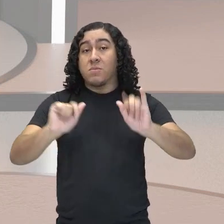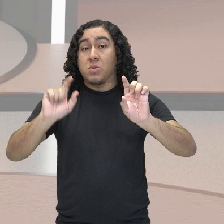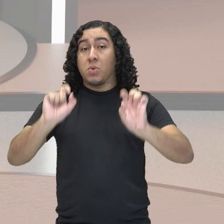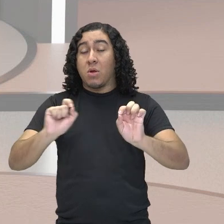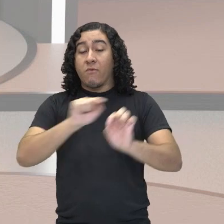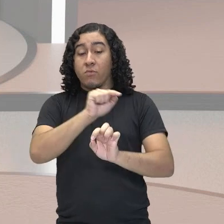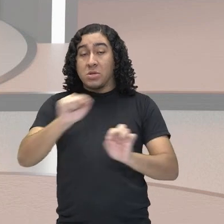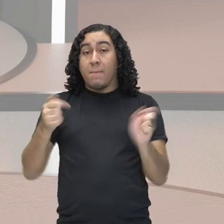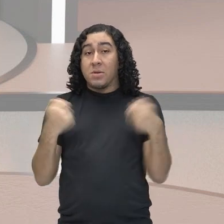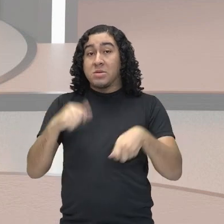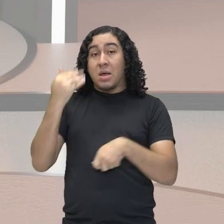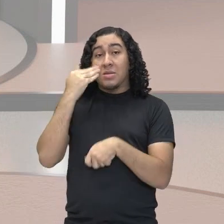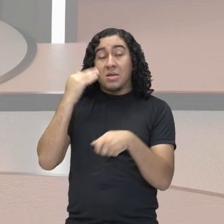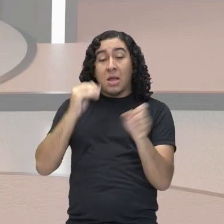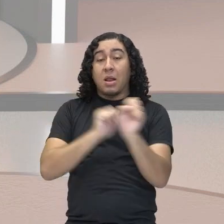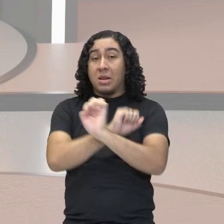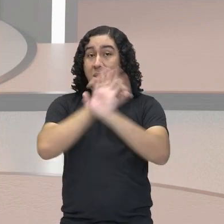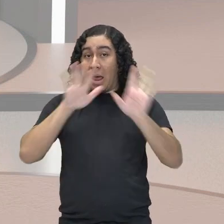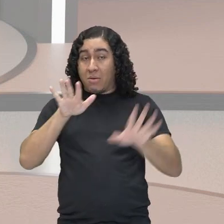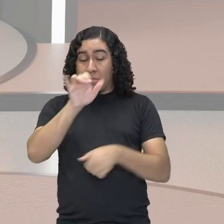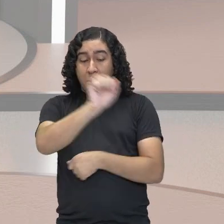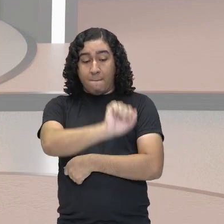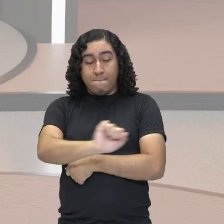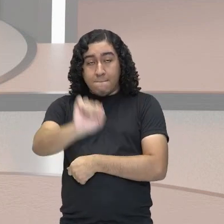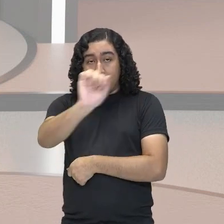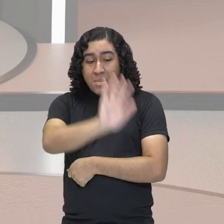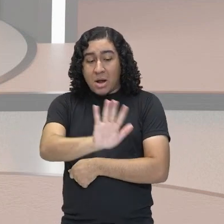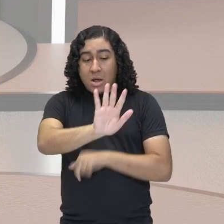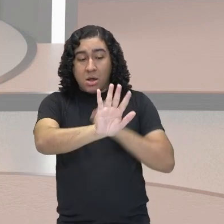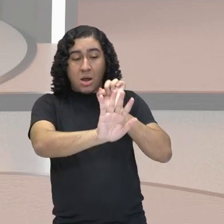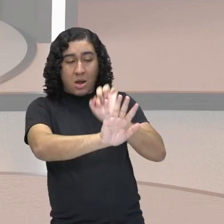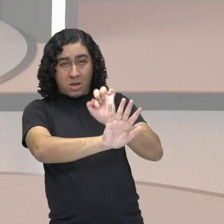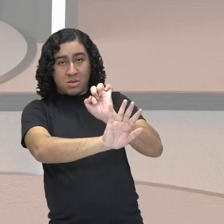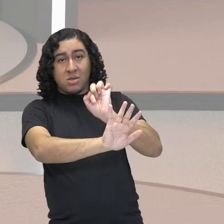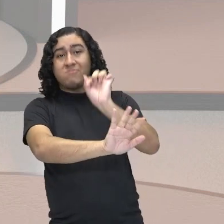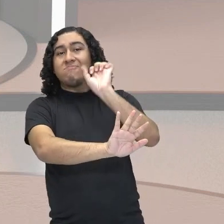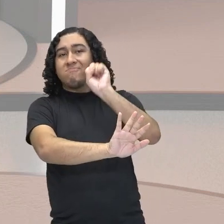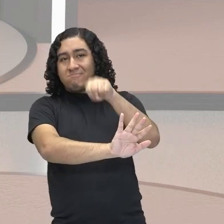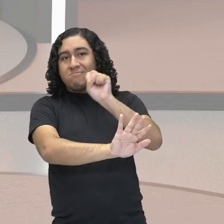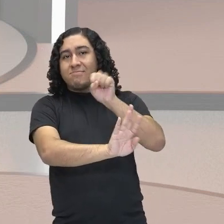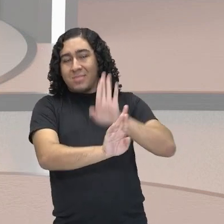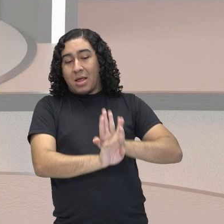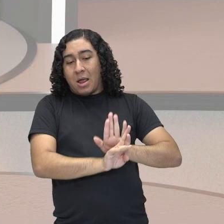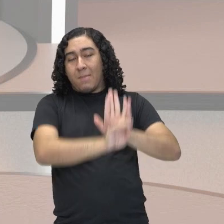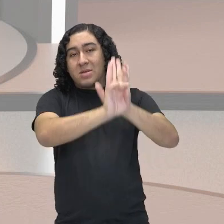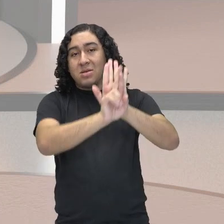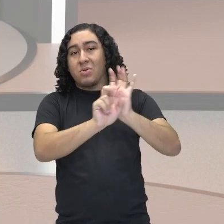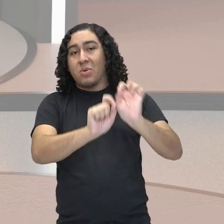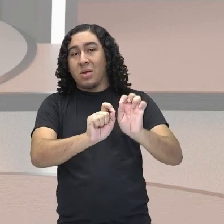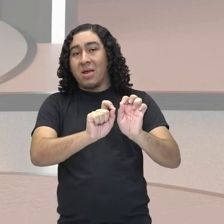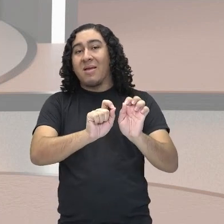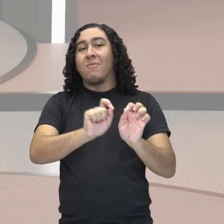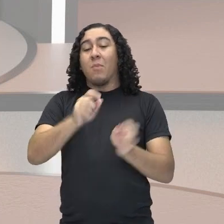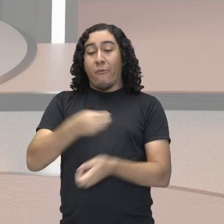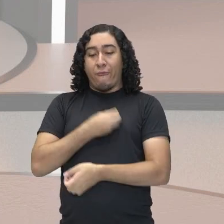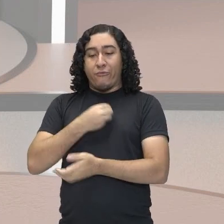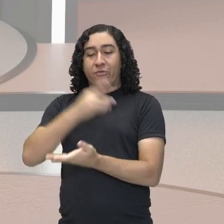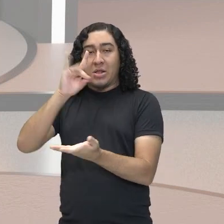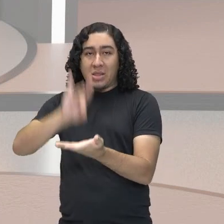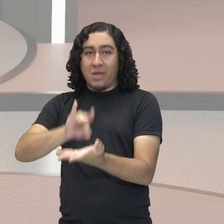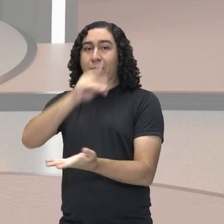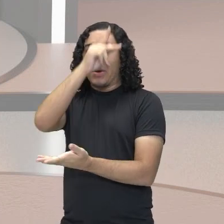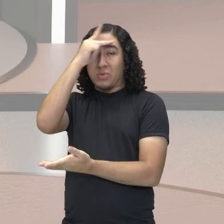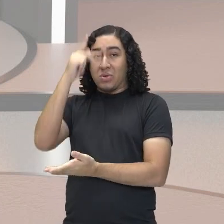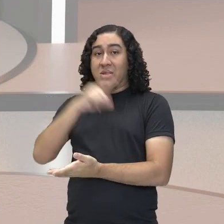entendam que essa ilustração, sim, gente, representa uma realidade, que é